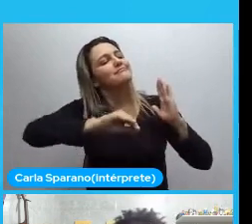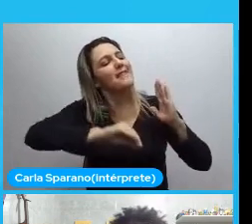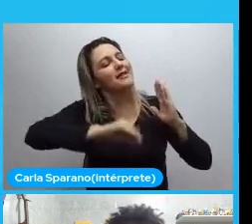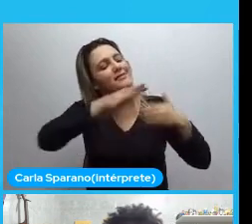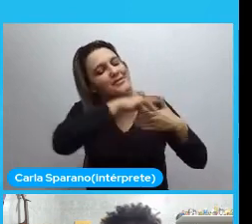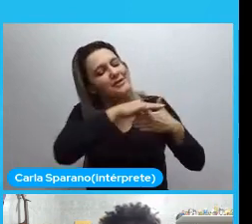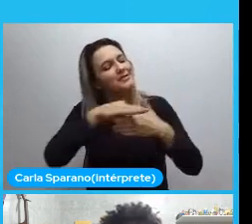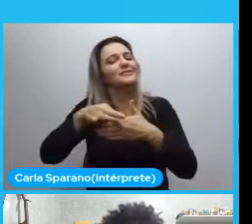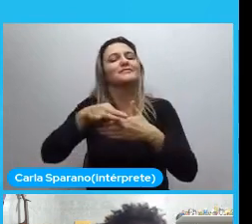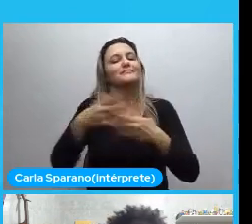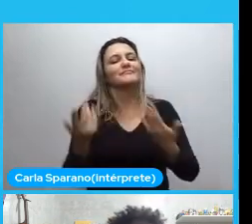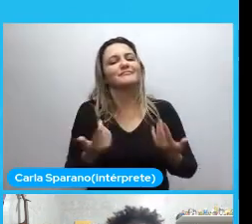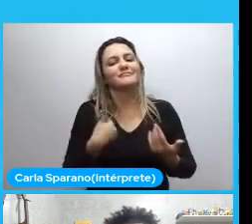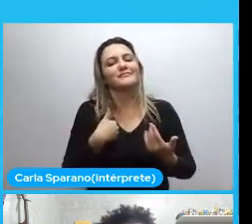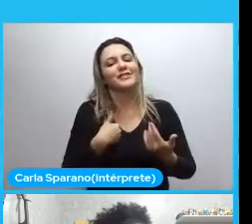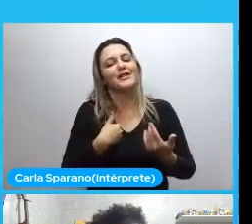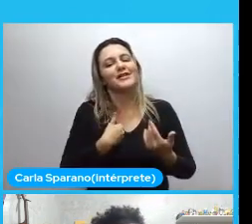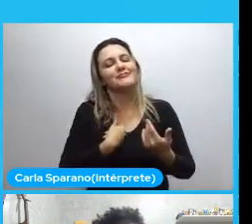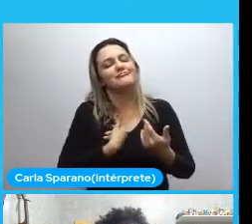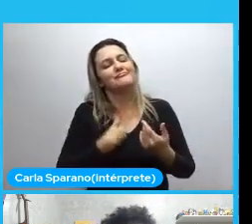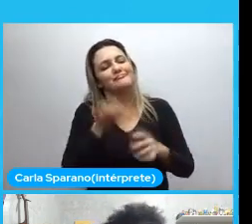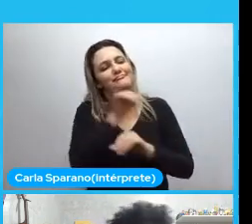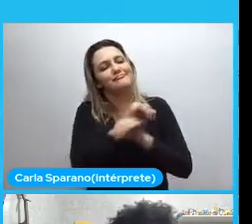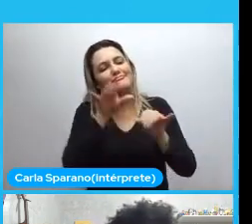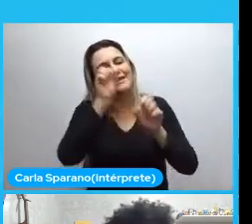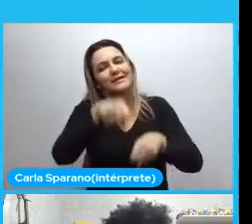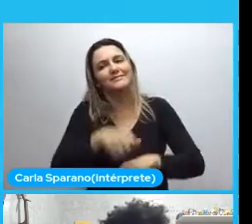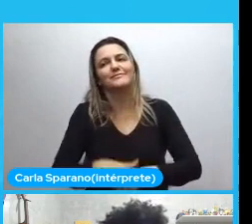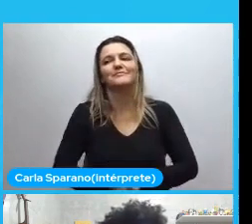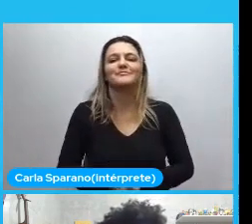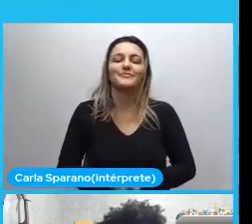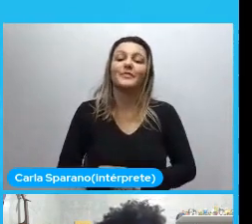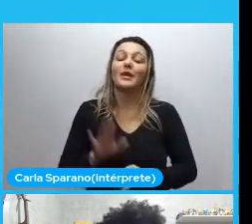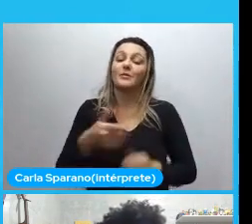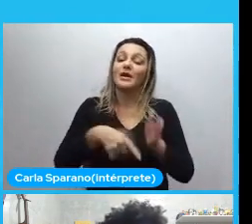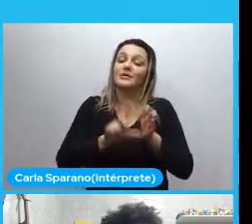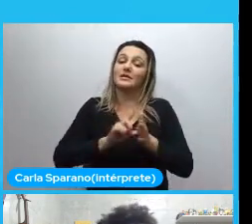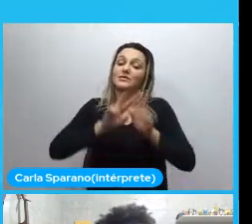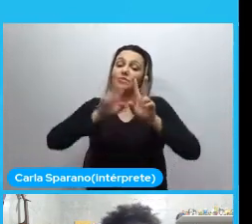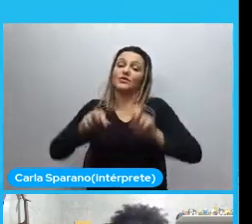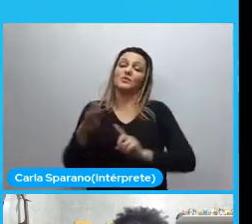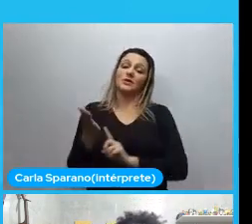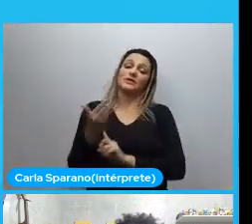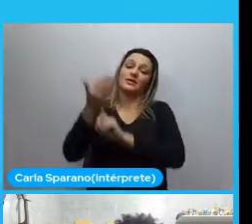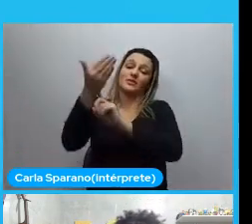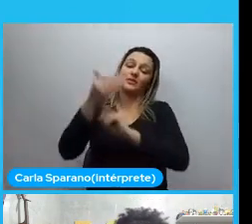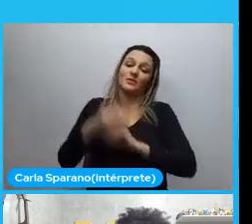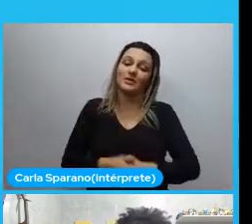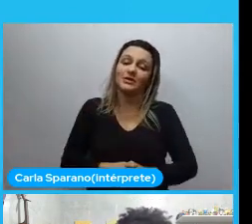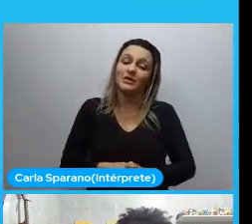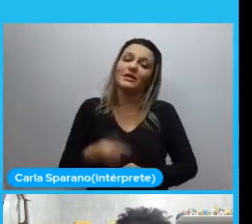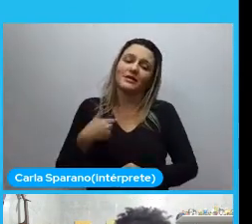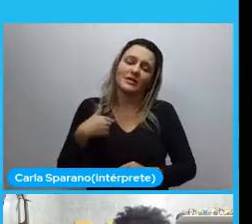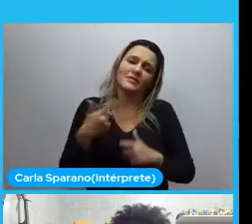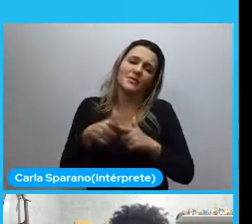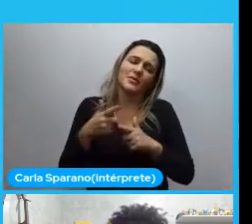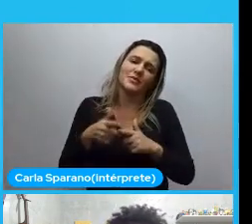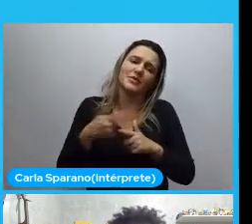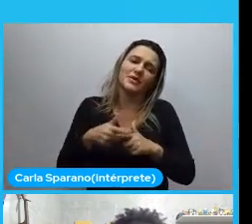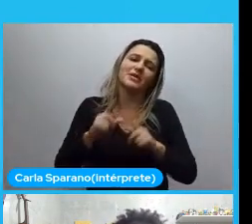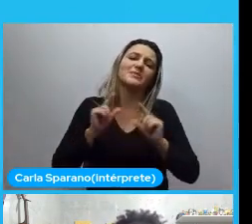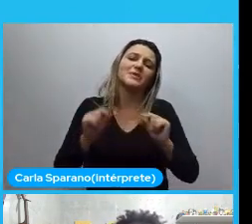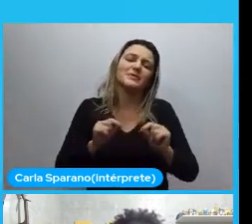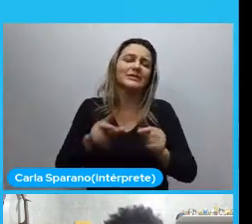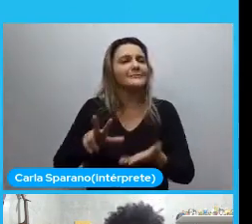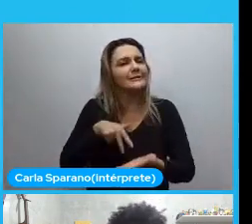consiga reafirmar sempre o meu sim. Mas além disso. Como eu estava falando antes na questão da tecnologia. Eu tive muito problema de emplacar